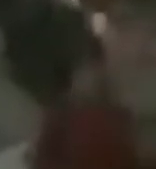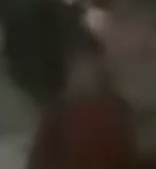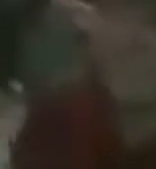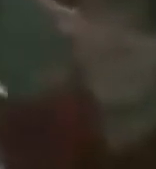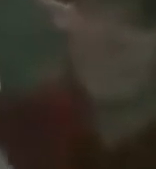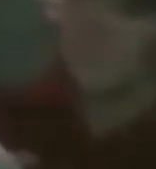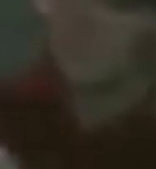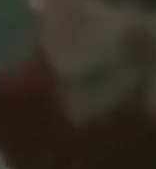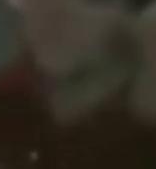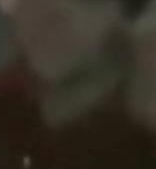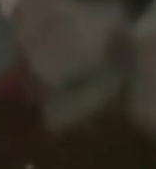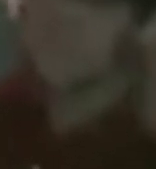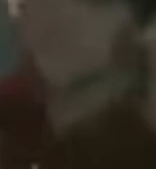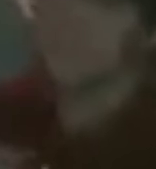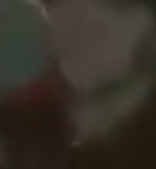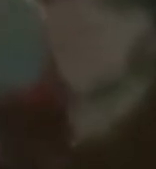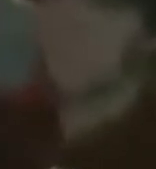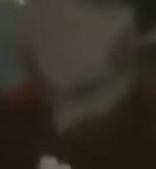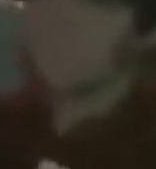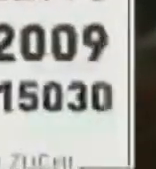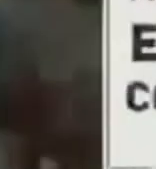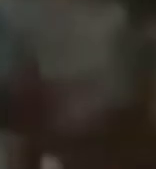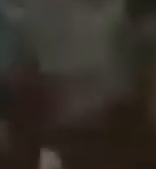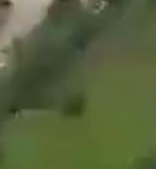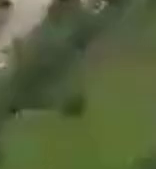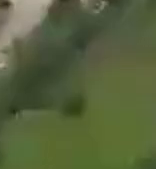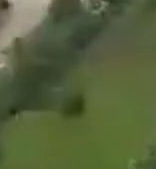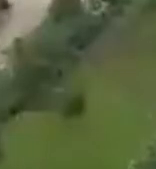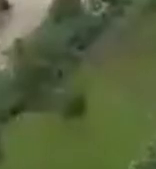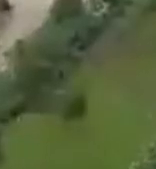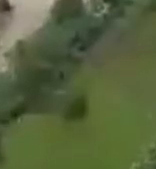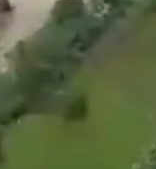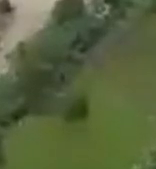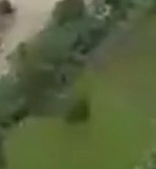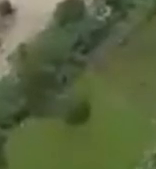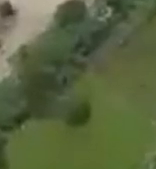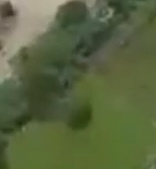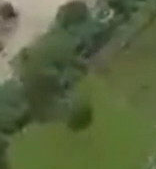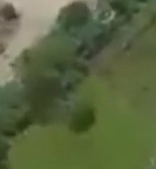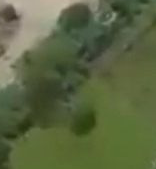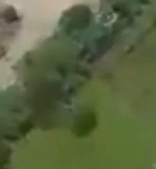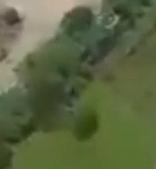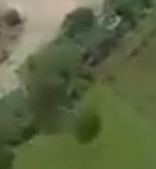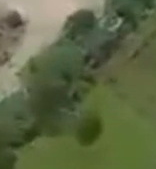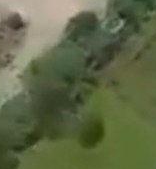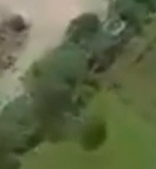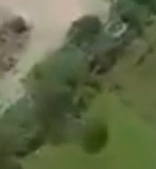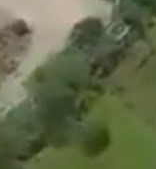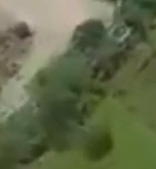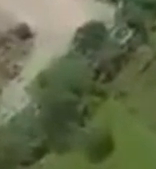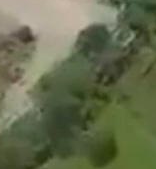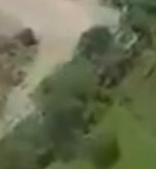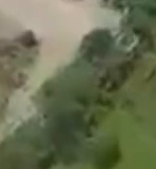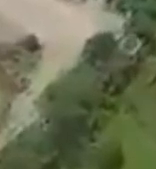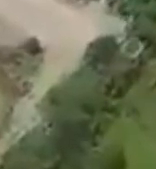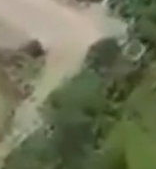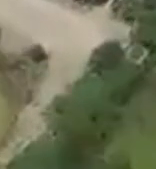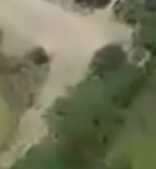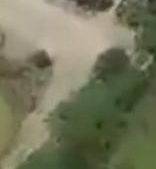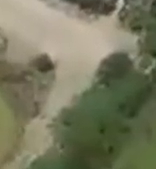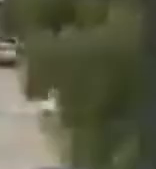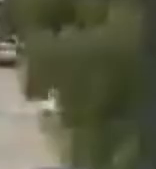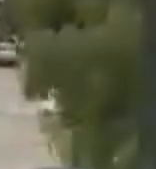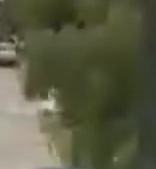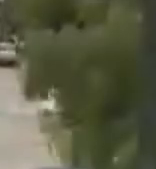vez a eleição, com 15.030 votos. Durante os quatro anos de sua administração, fez investimentos em